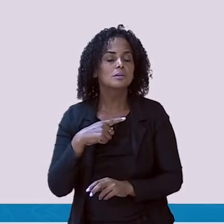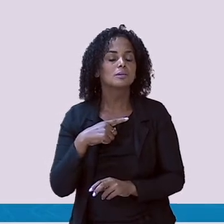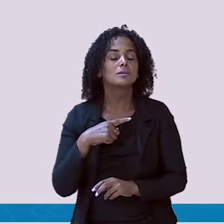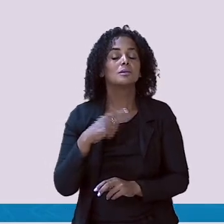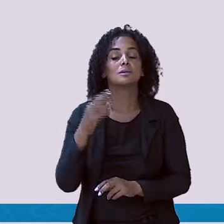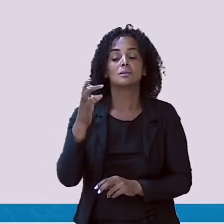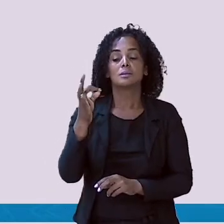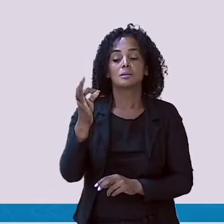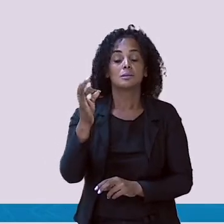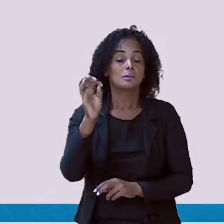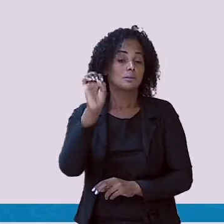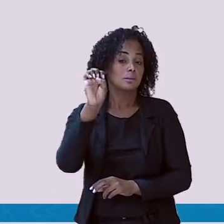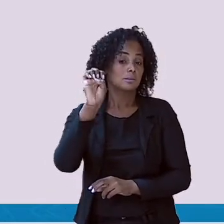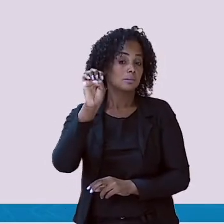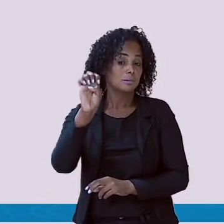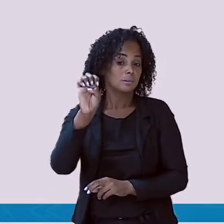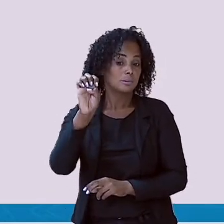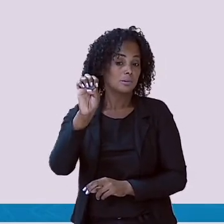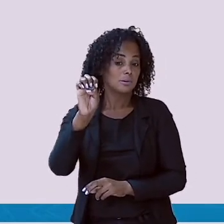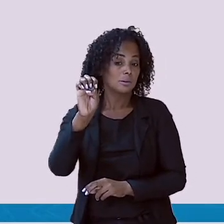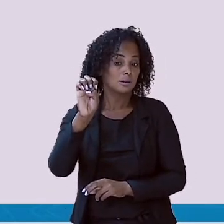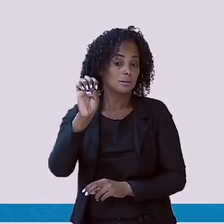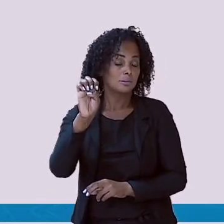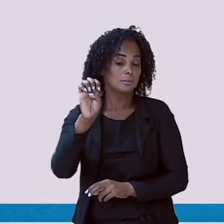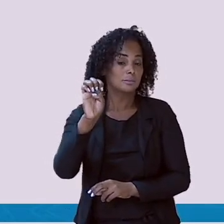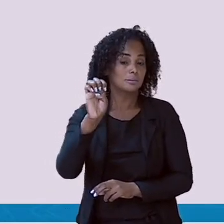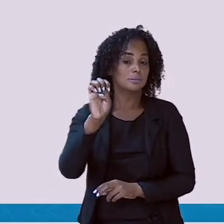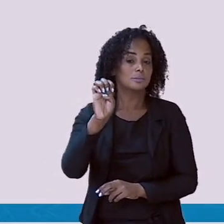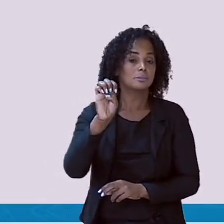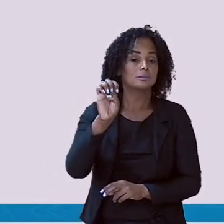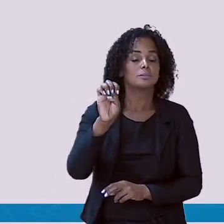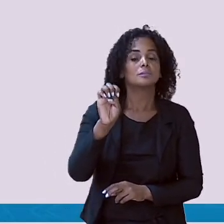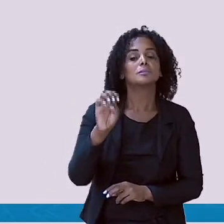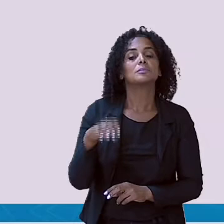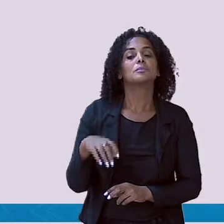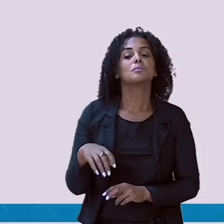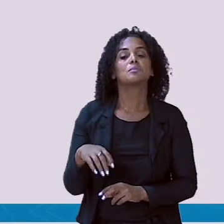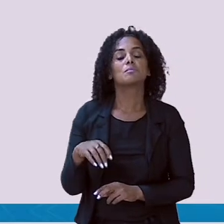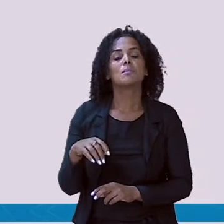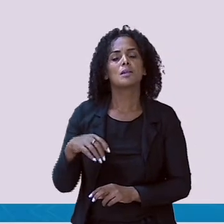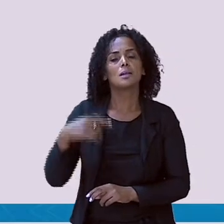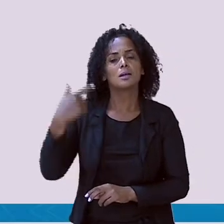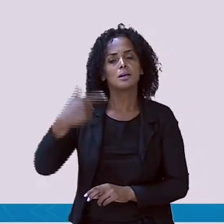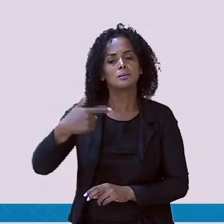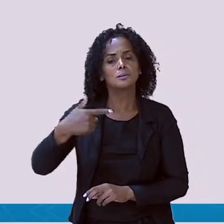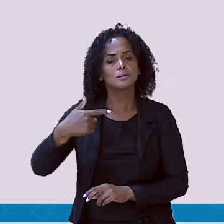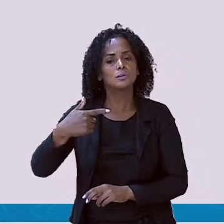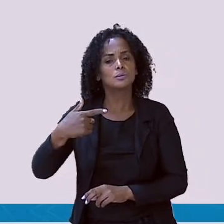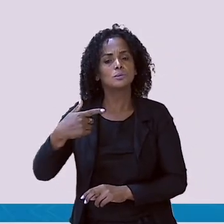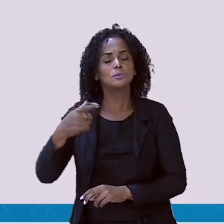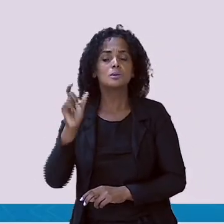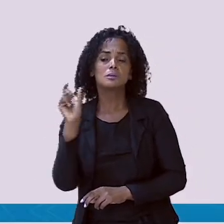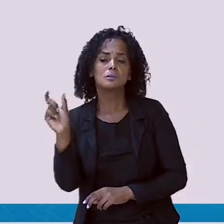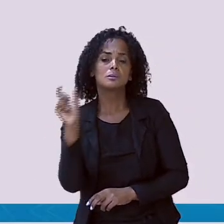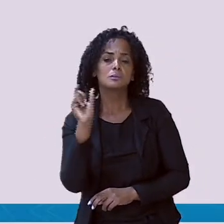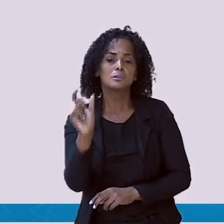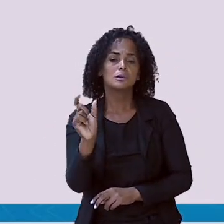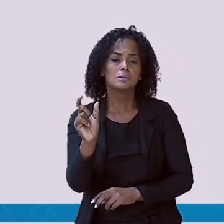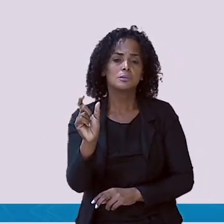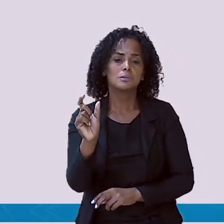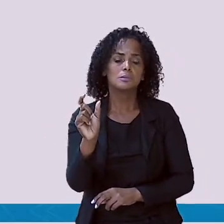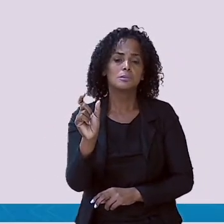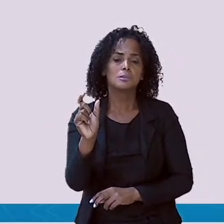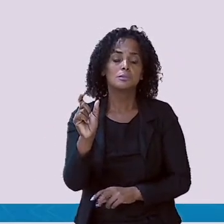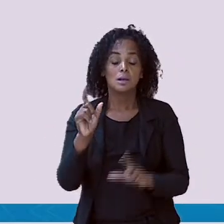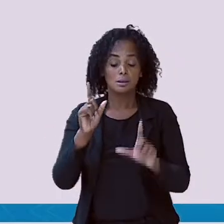que tem a letra T. Então vamos aqui, a segunda sílaba é a